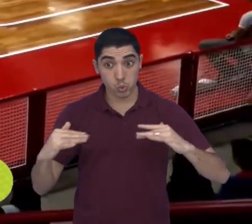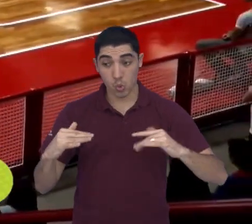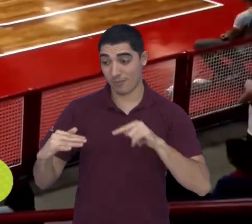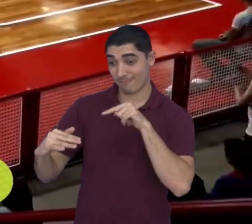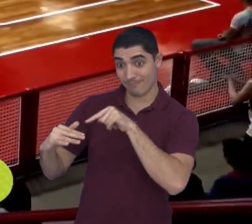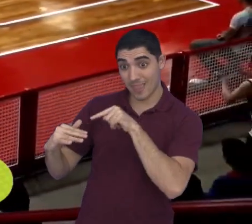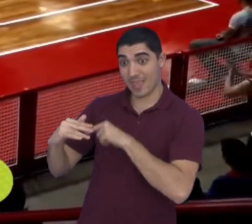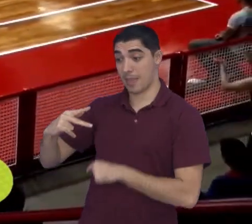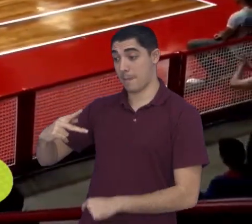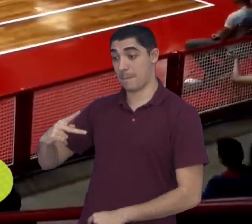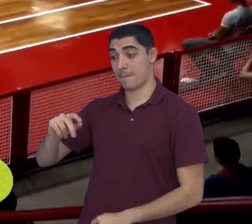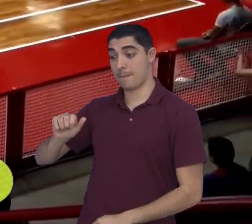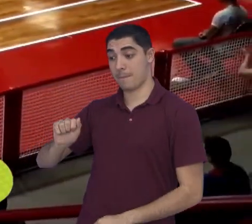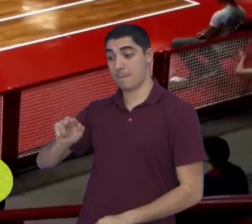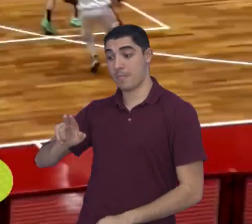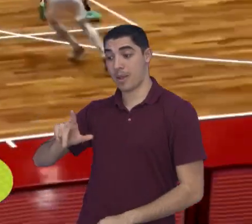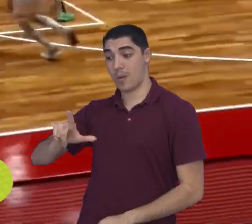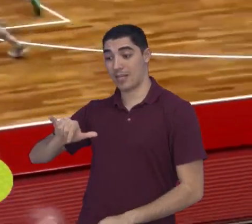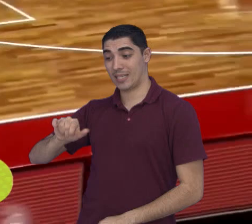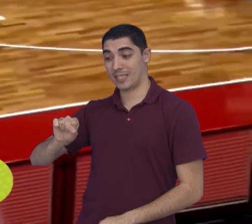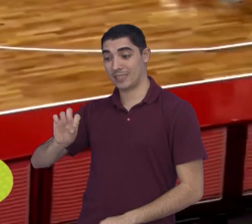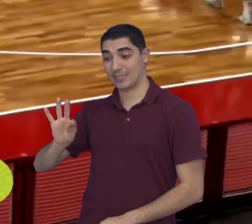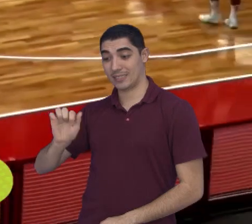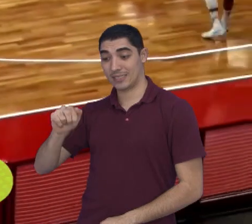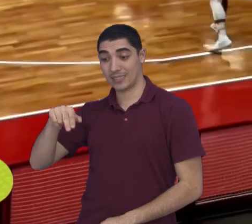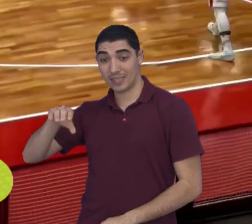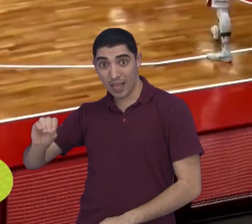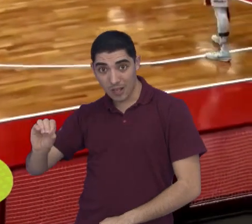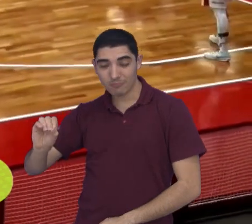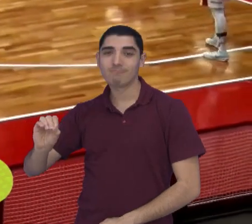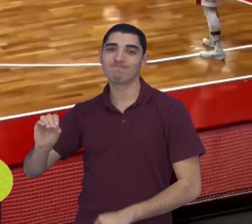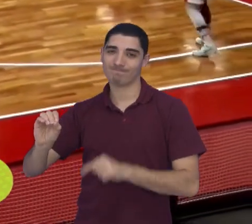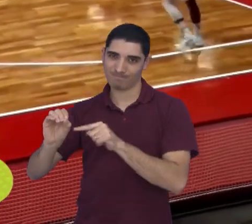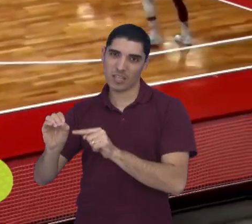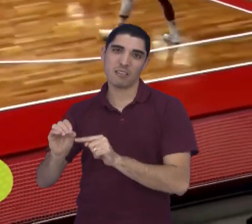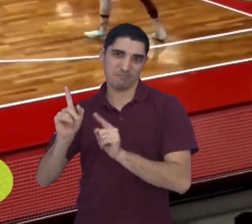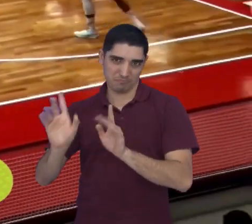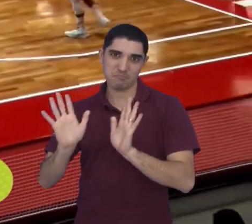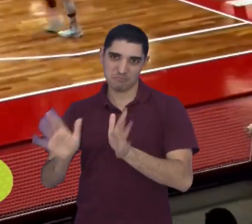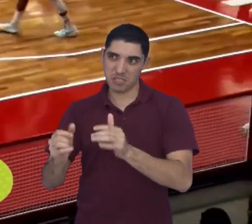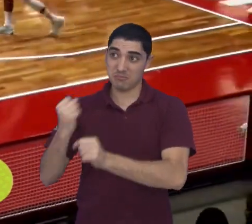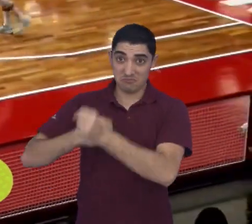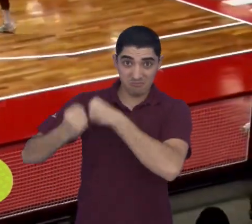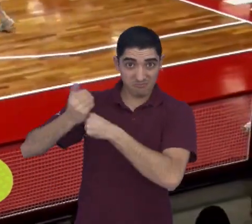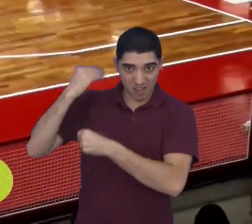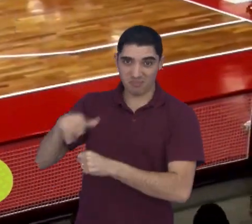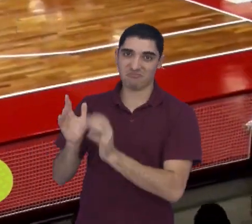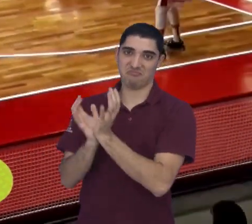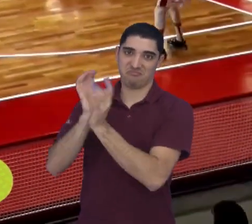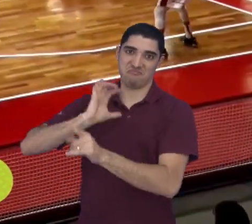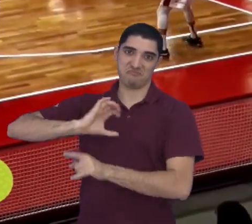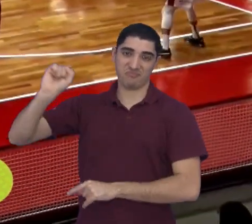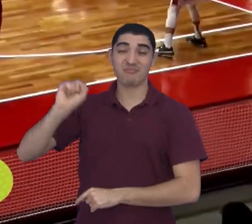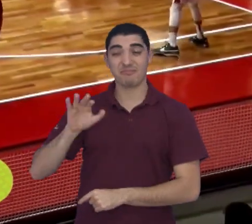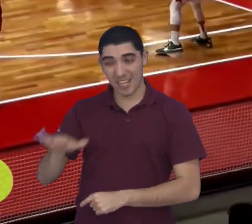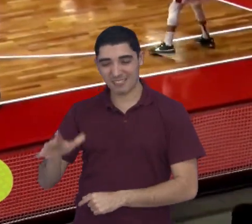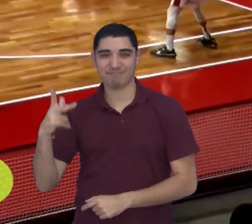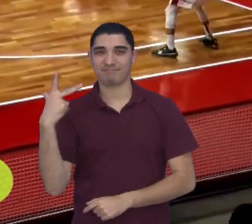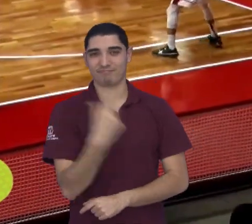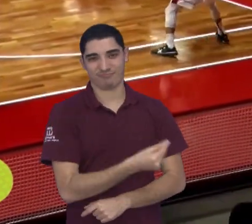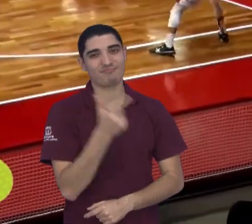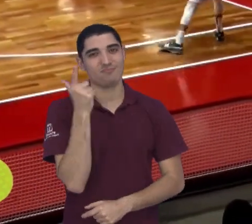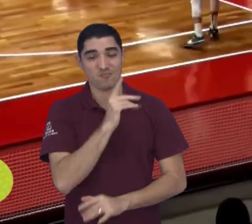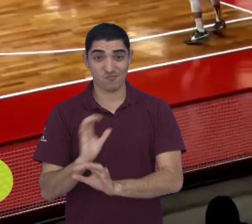campeões paulista, que é justamente o time do Paulistano. E o time da capital não deu chances pro São José e